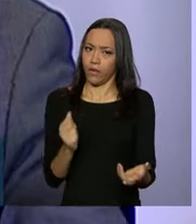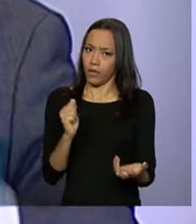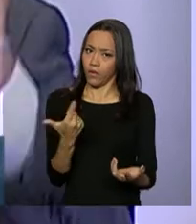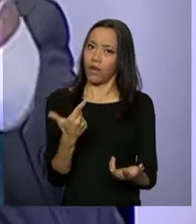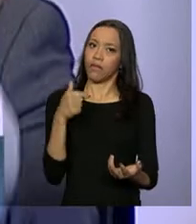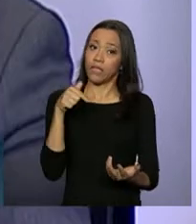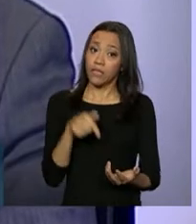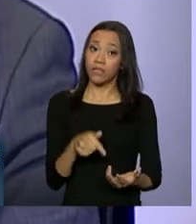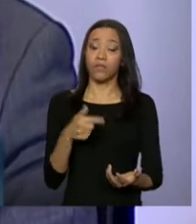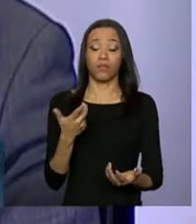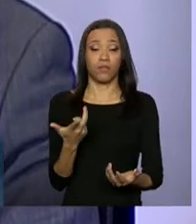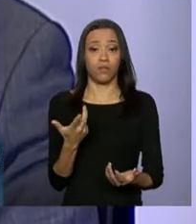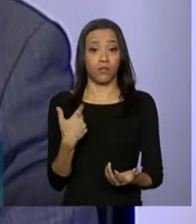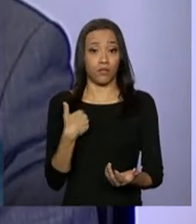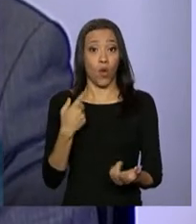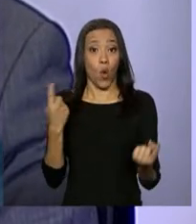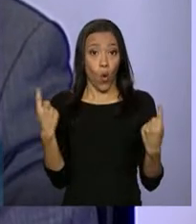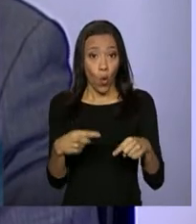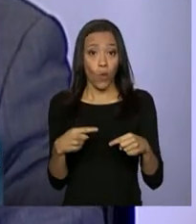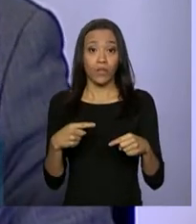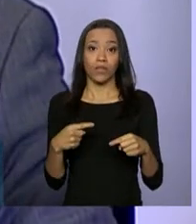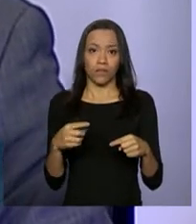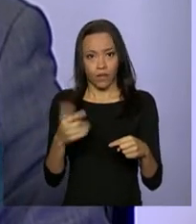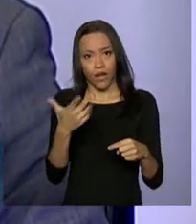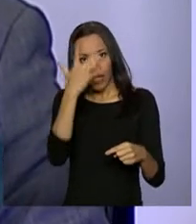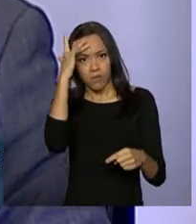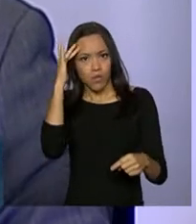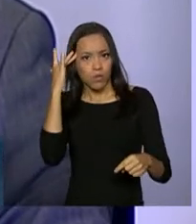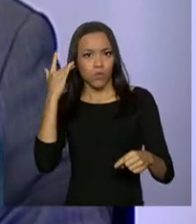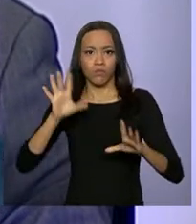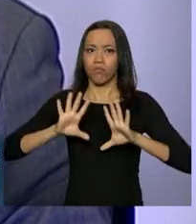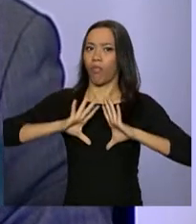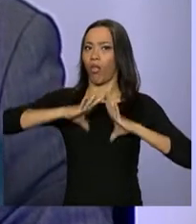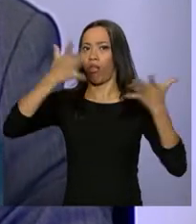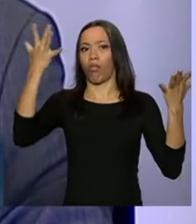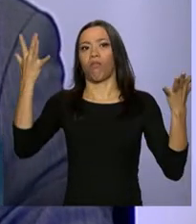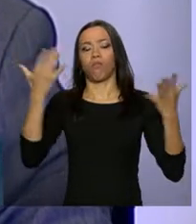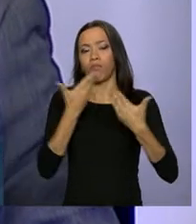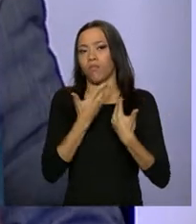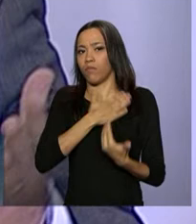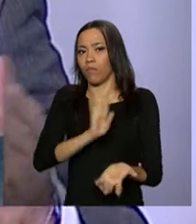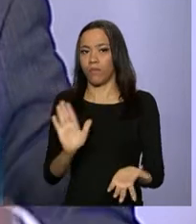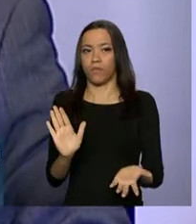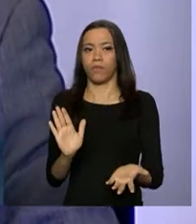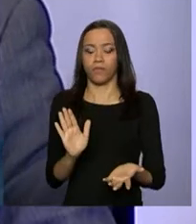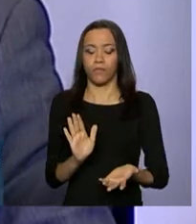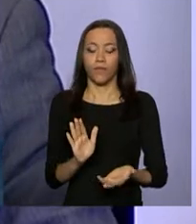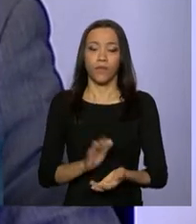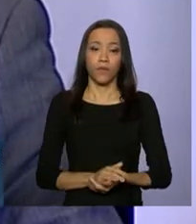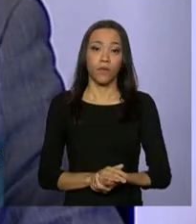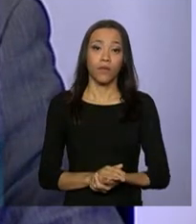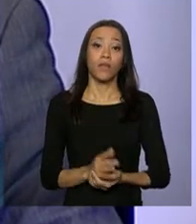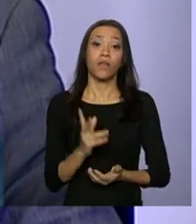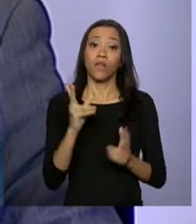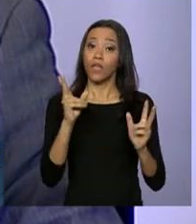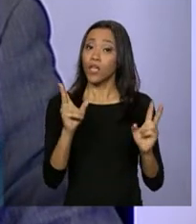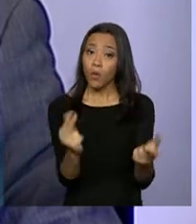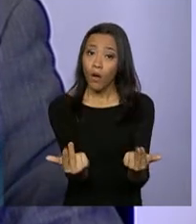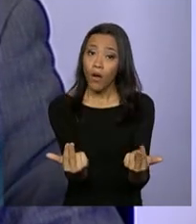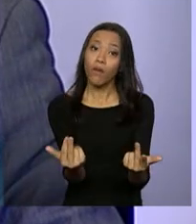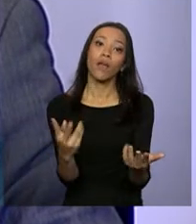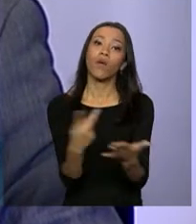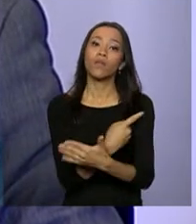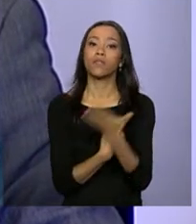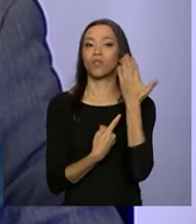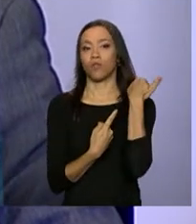essa ação contundente contra essa realidade provoca reações. Como provocou, lá atrás,